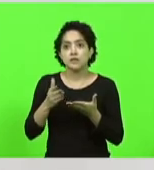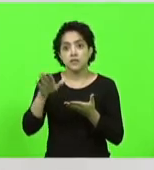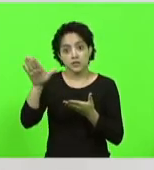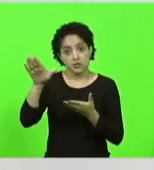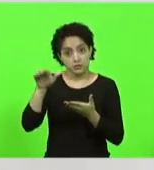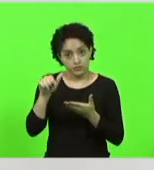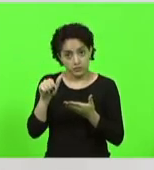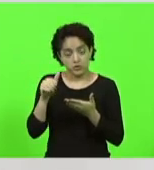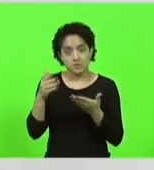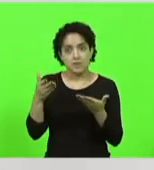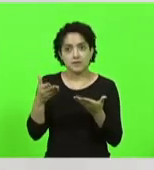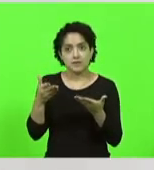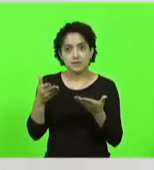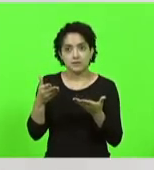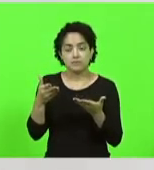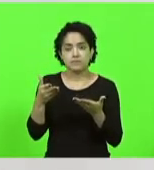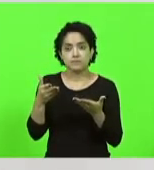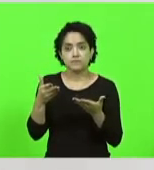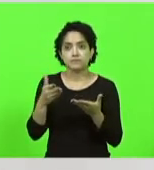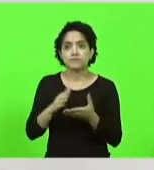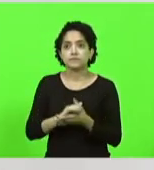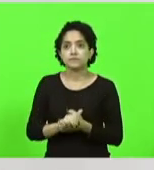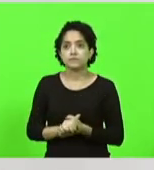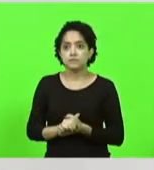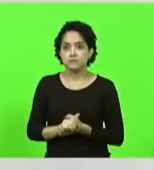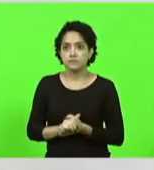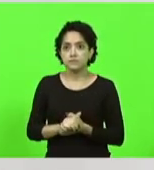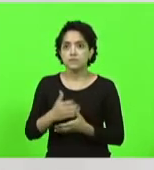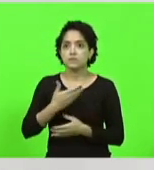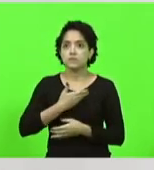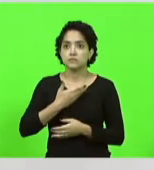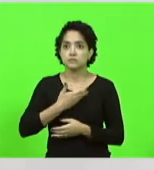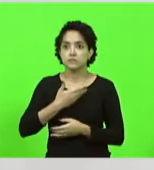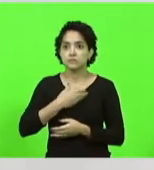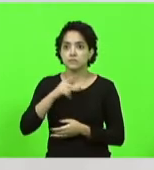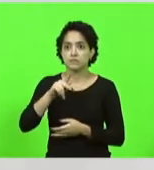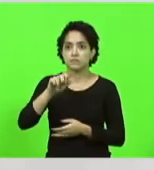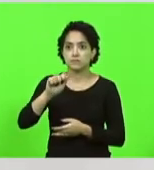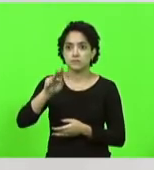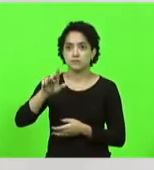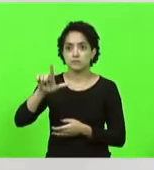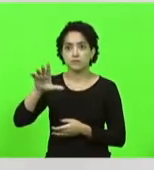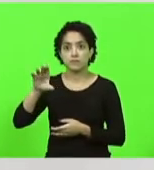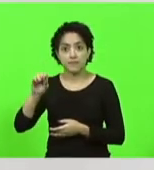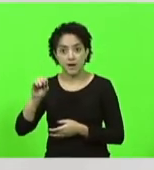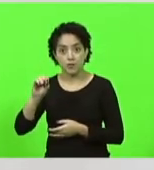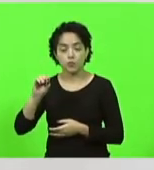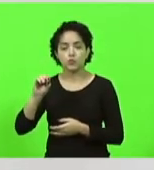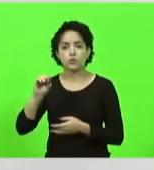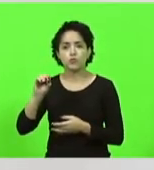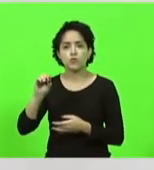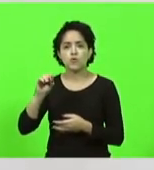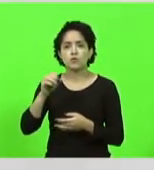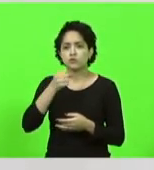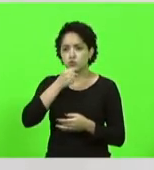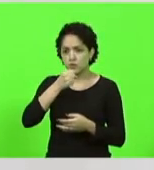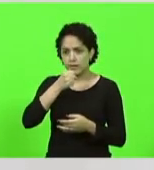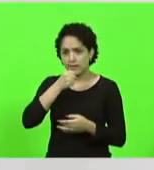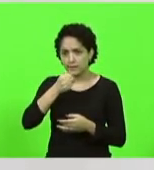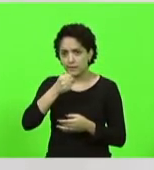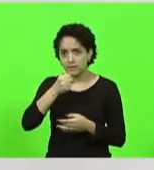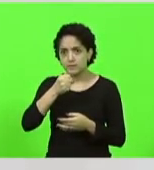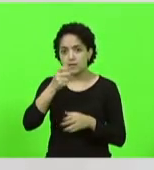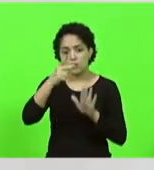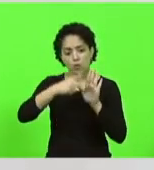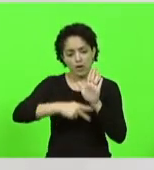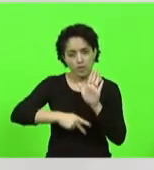resume bastante vou chamar aqui o colega jornalista Paulo Alceu que fez ontem uma análise de um dos projetos que